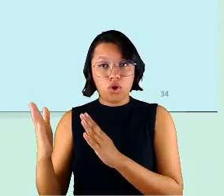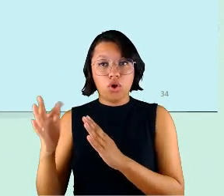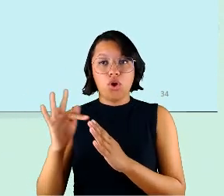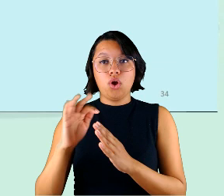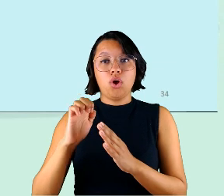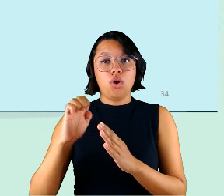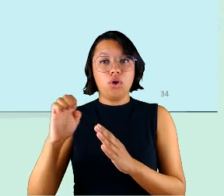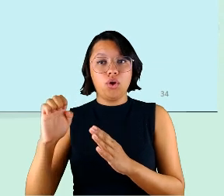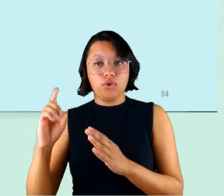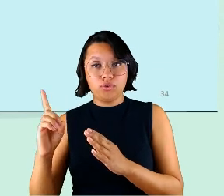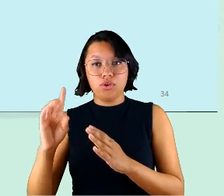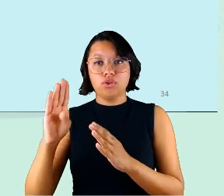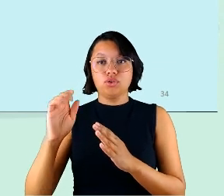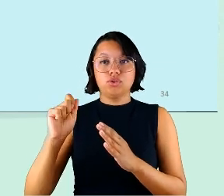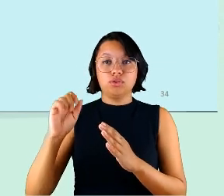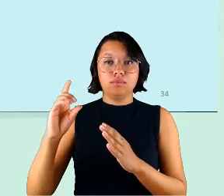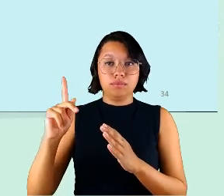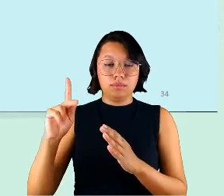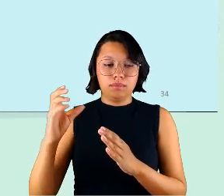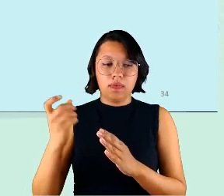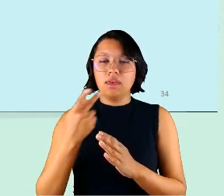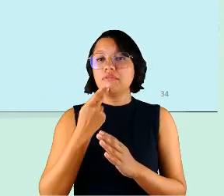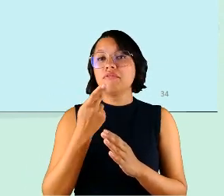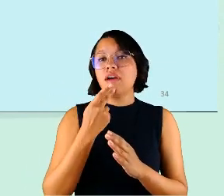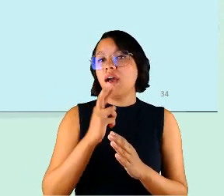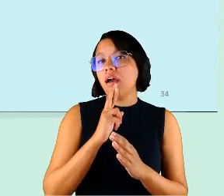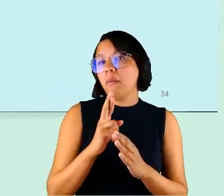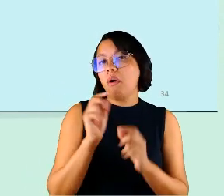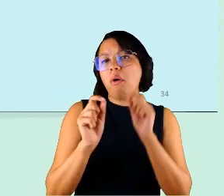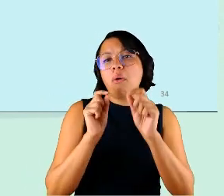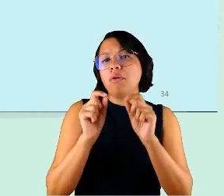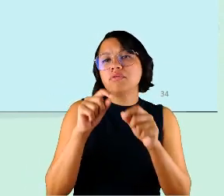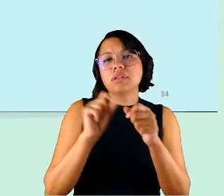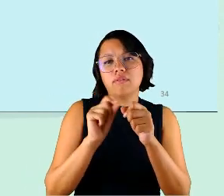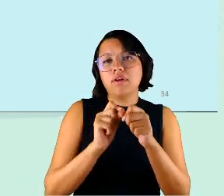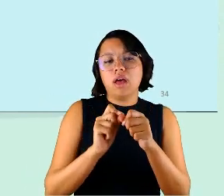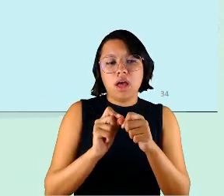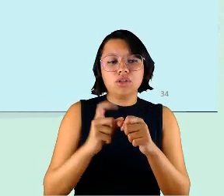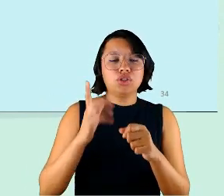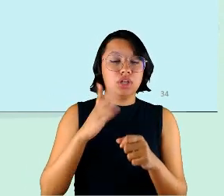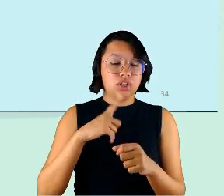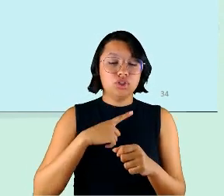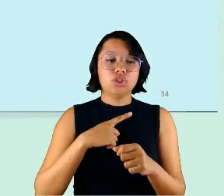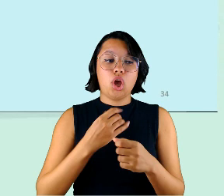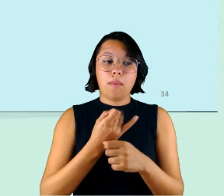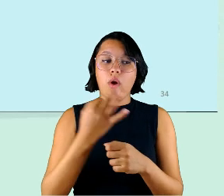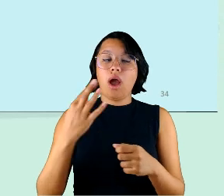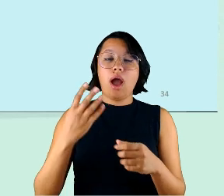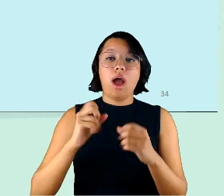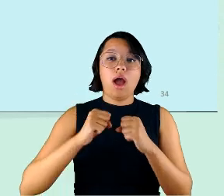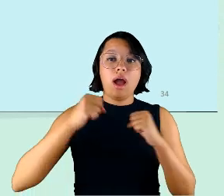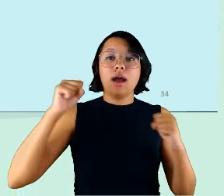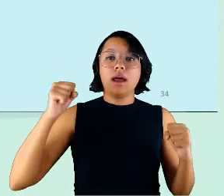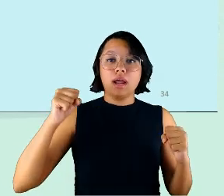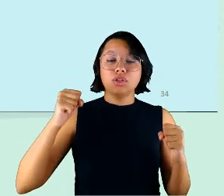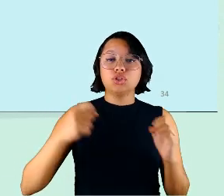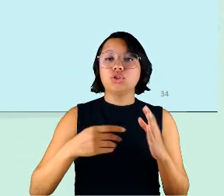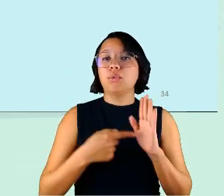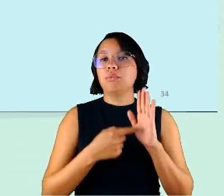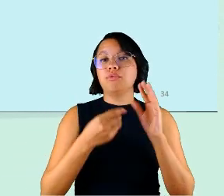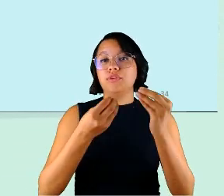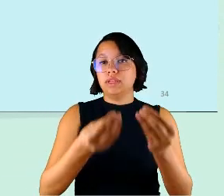aparecia entre os gerentes uma grande demanda de aprendizagem sobre como oferecer feedbacks construtivos